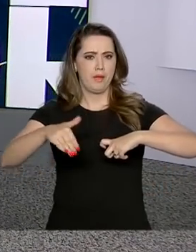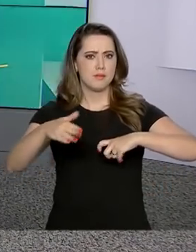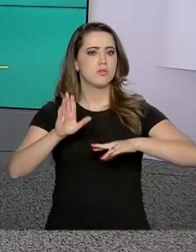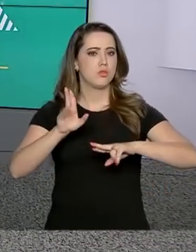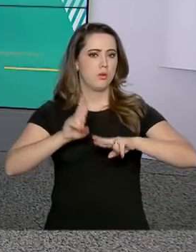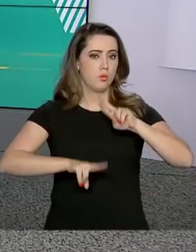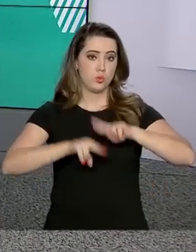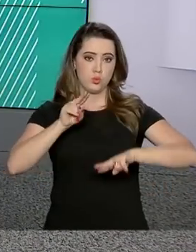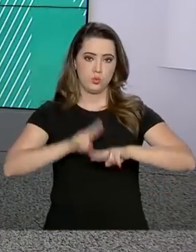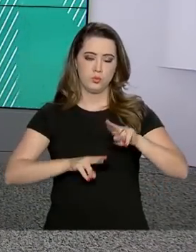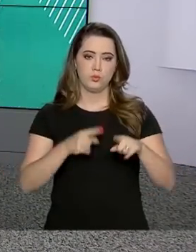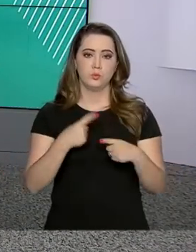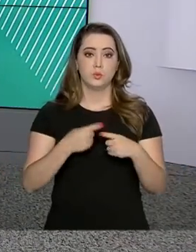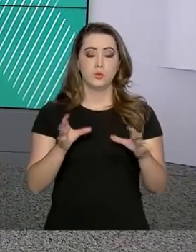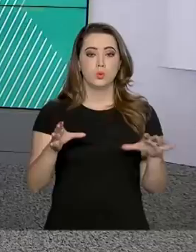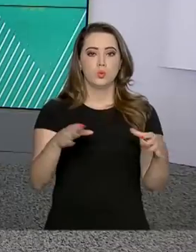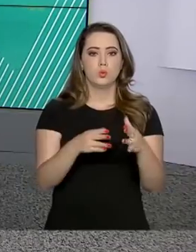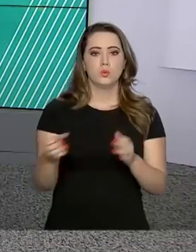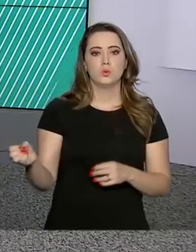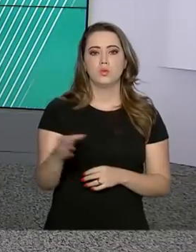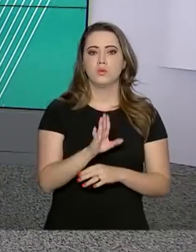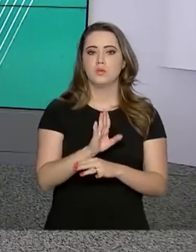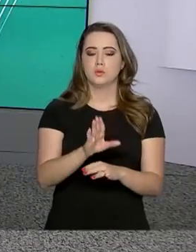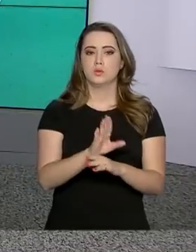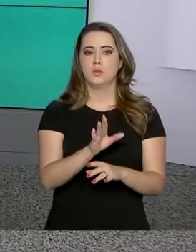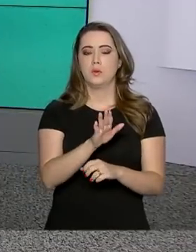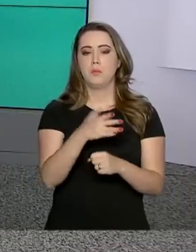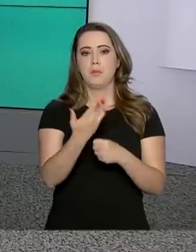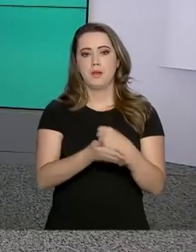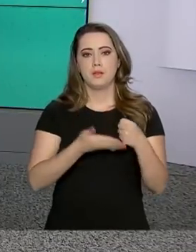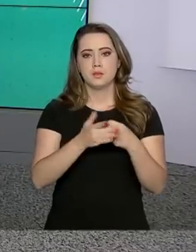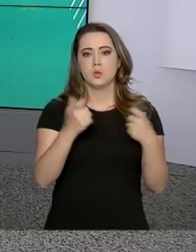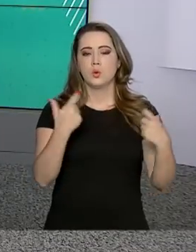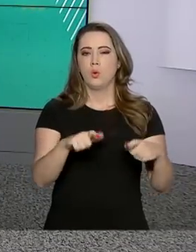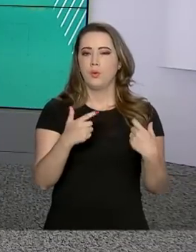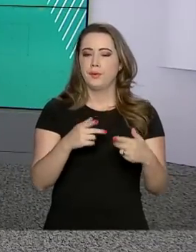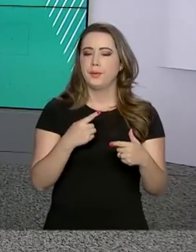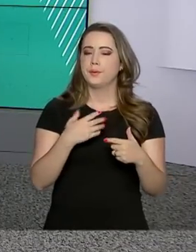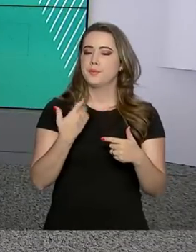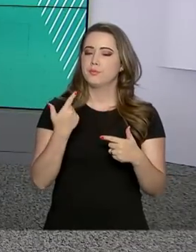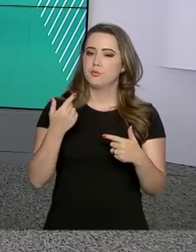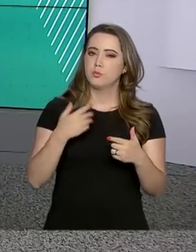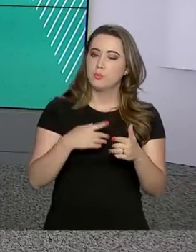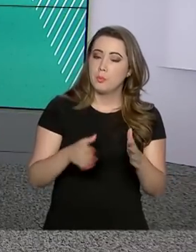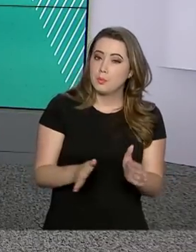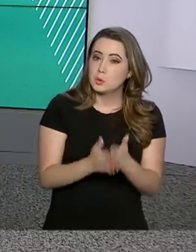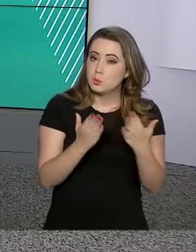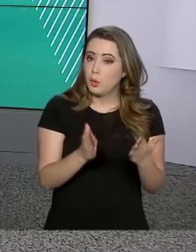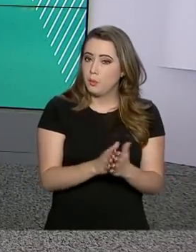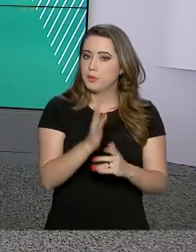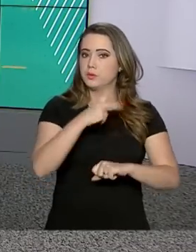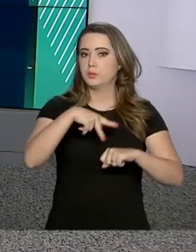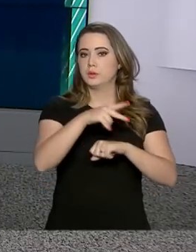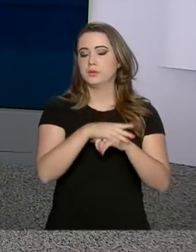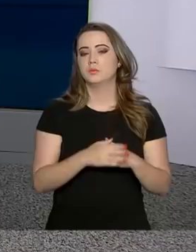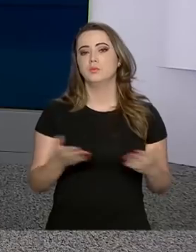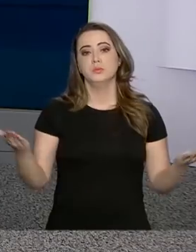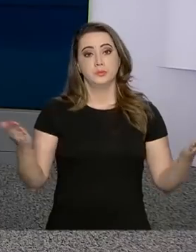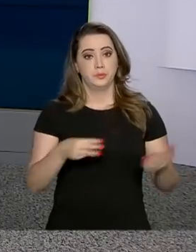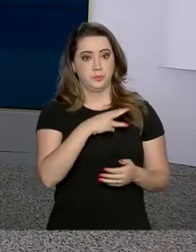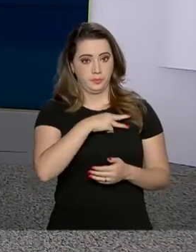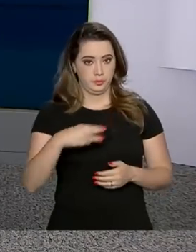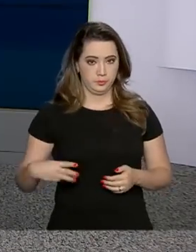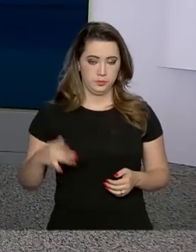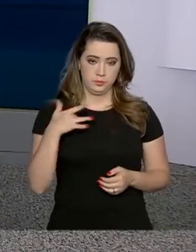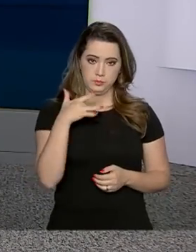essa nova etapa do programa vai reforçar a assistência básica nas áreas mais vulneráveis do país. Hoje, o ministro da Saúde, Luiz Henrique